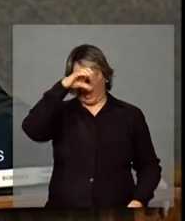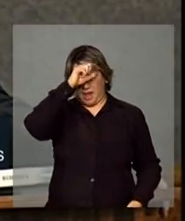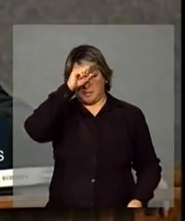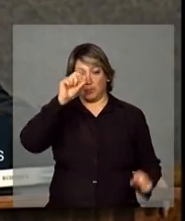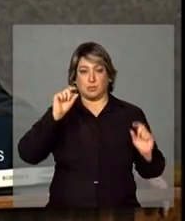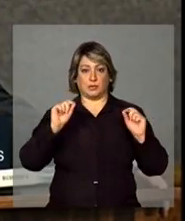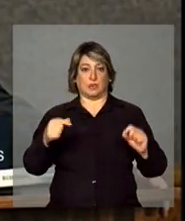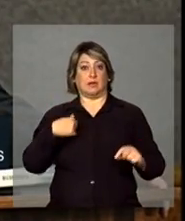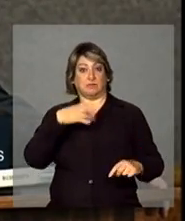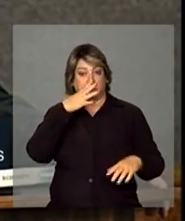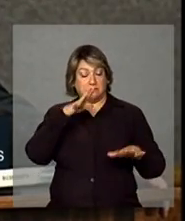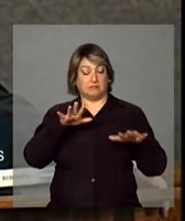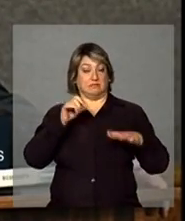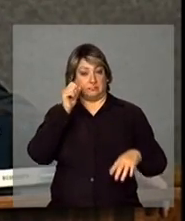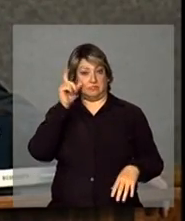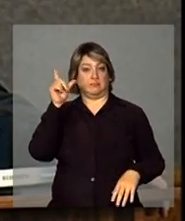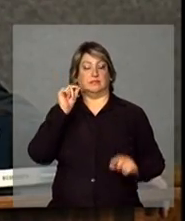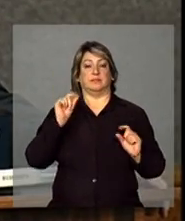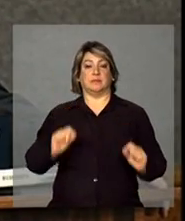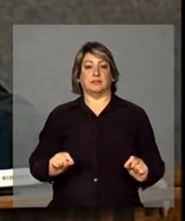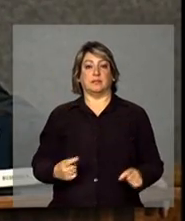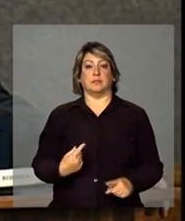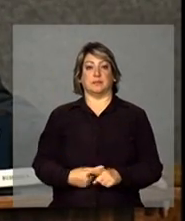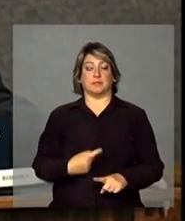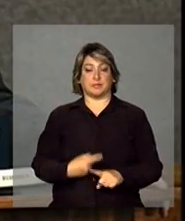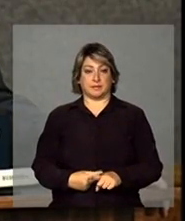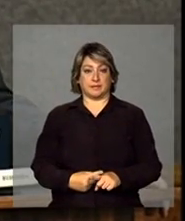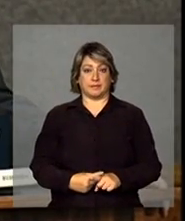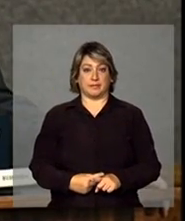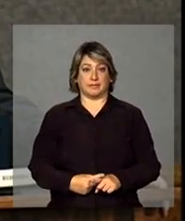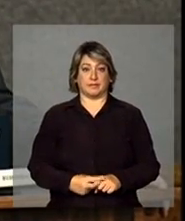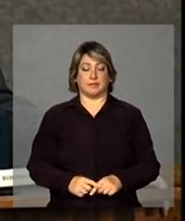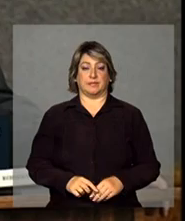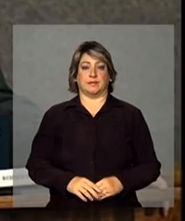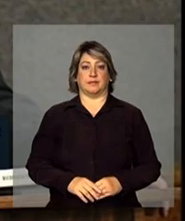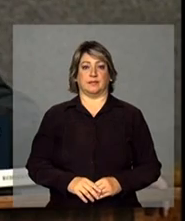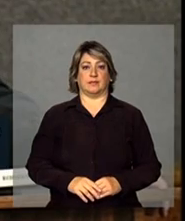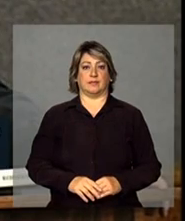na verdade, me surpreendi é que o...